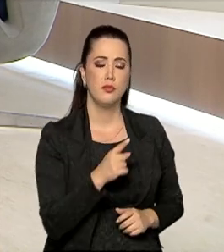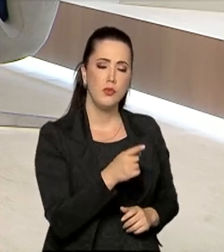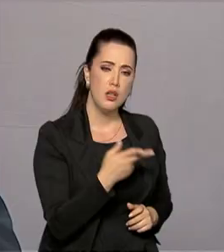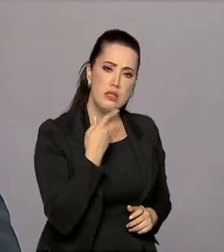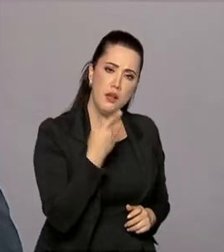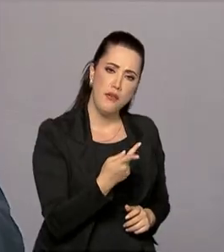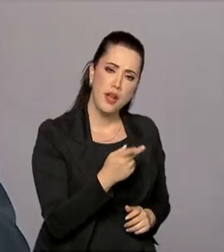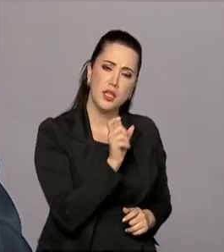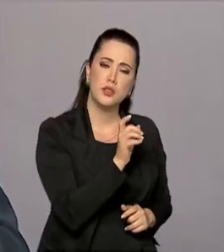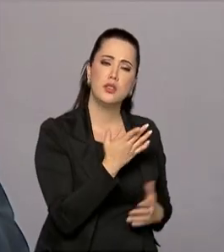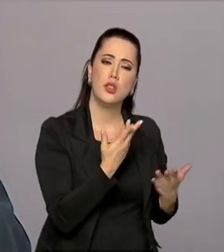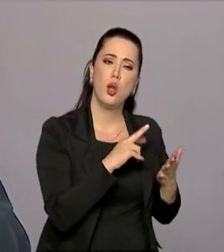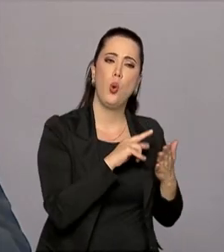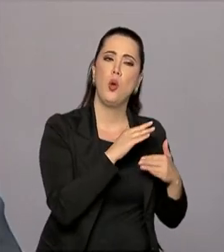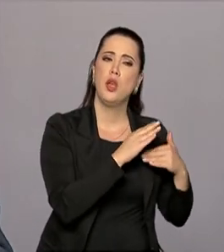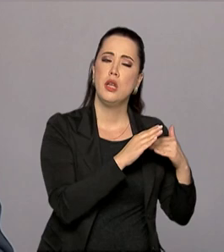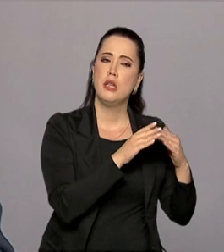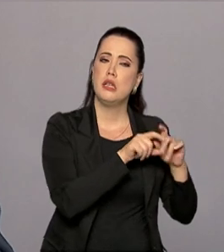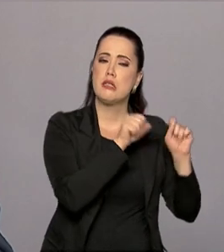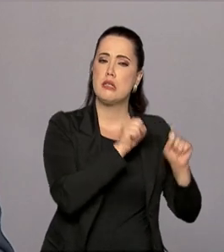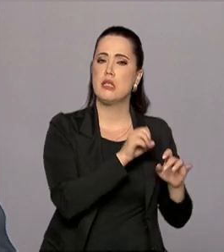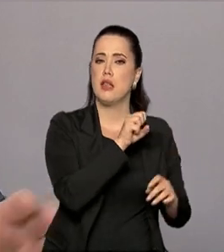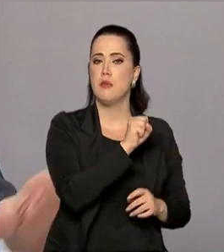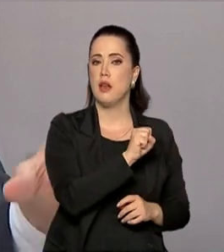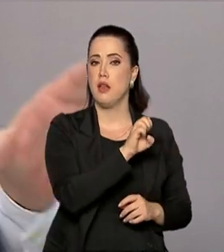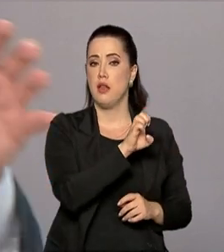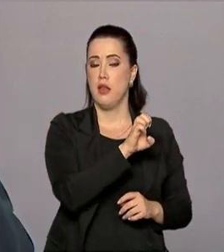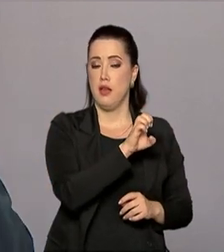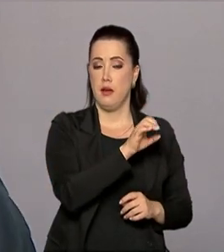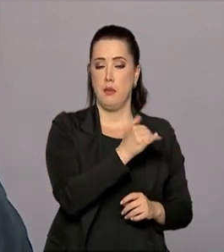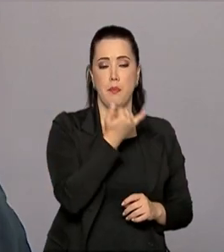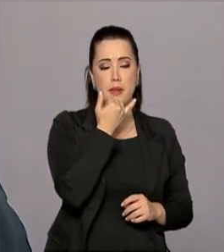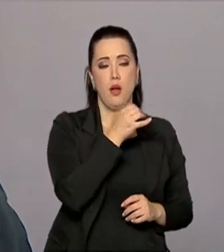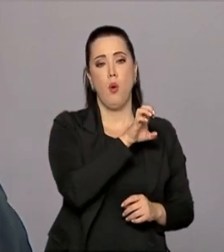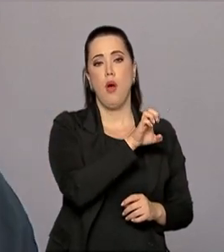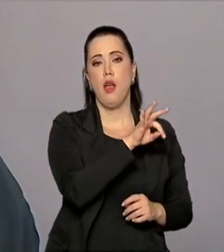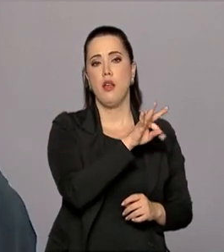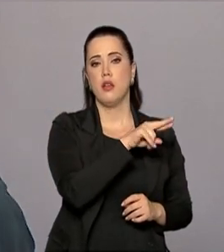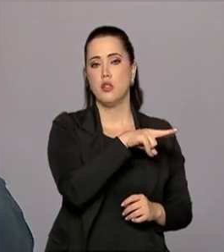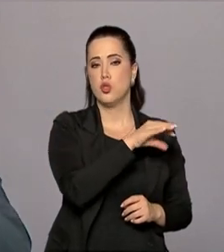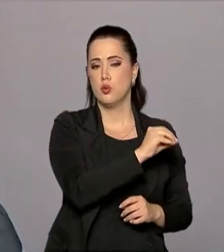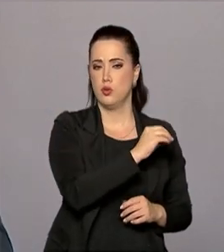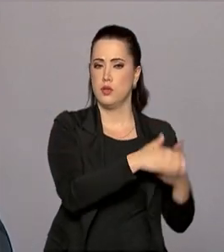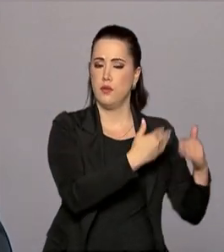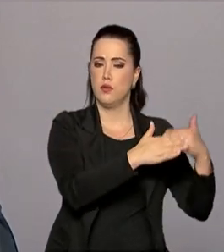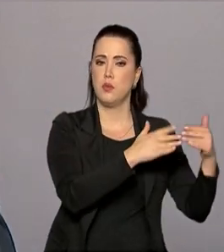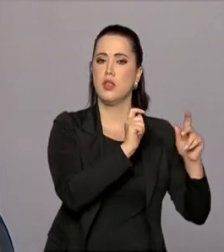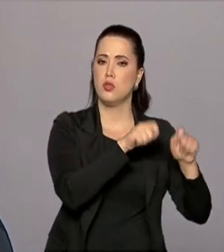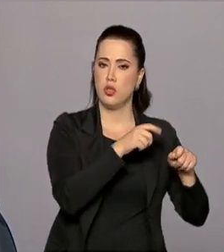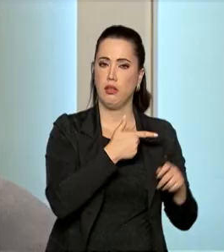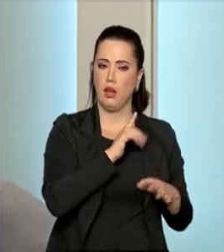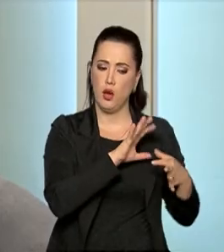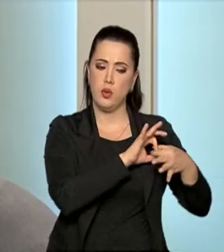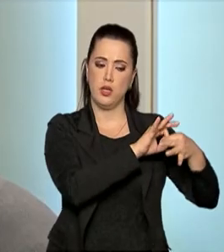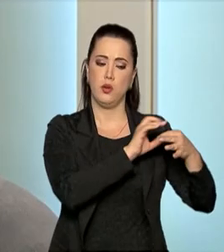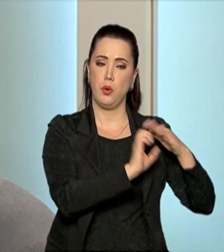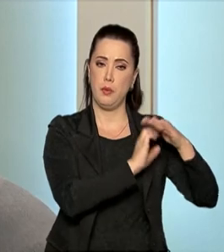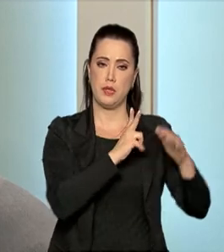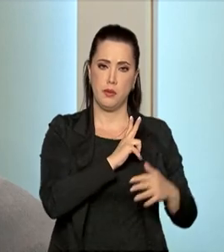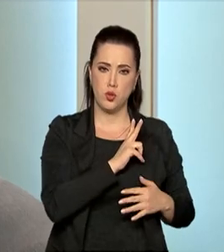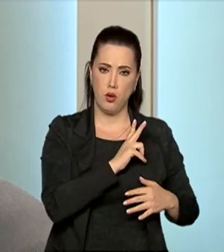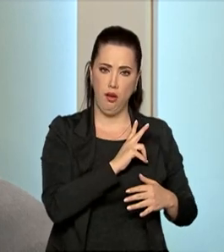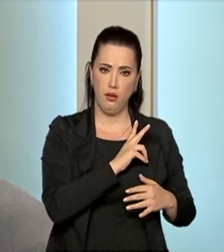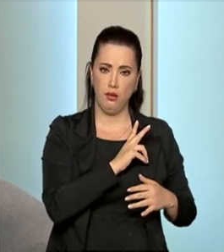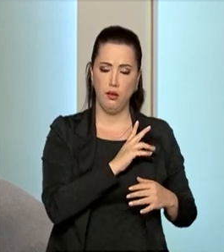já conta com a participação da iniciativa privada em alguns empreendimentos no país em comunidades indígenas? Exatamente.